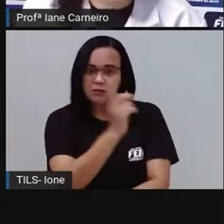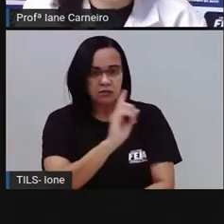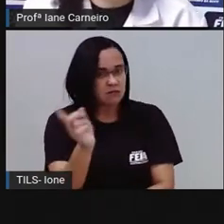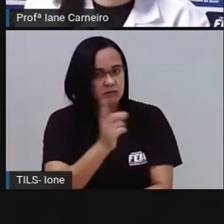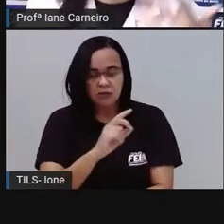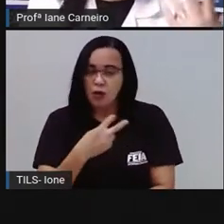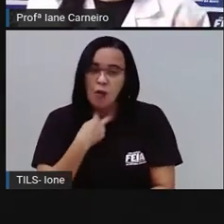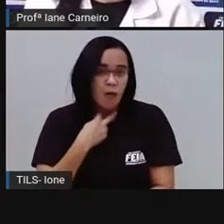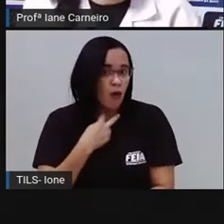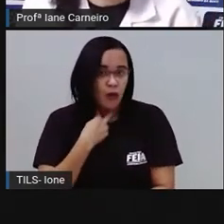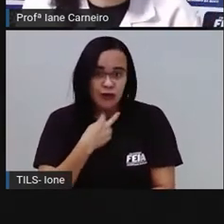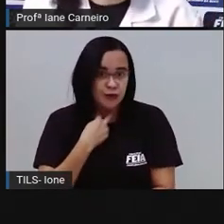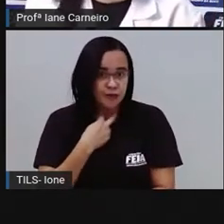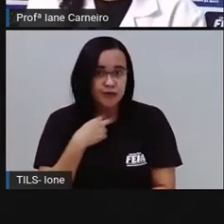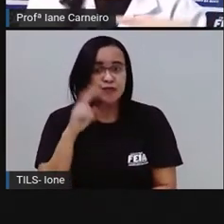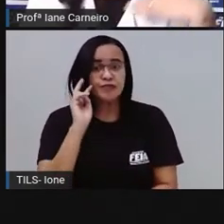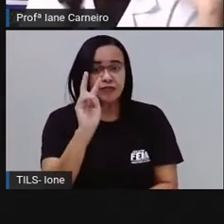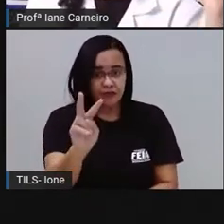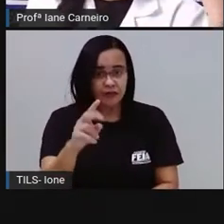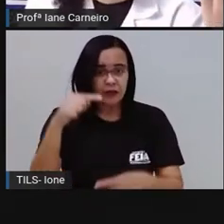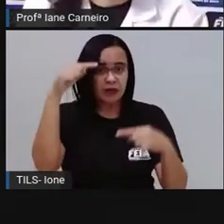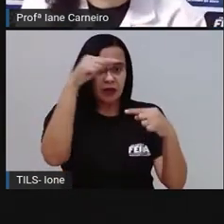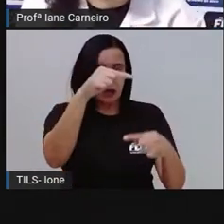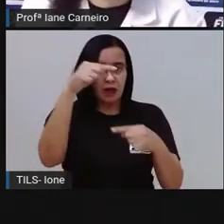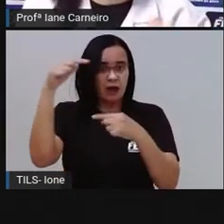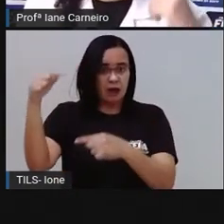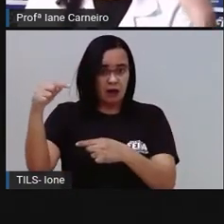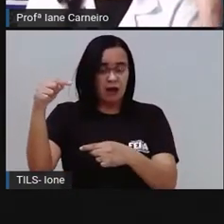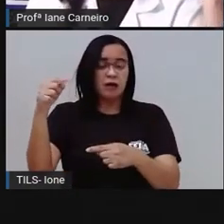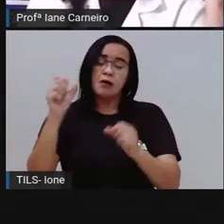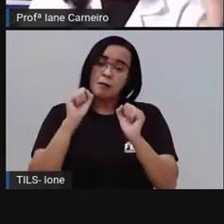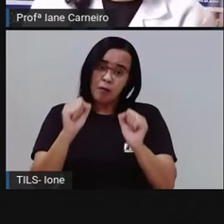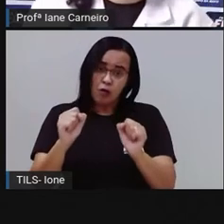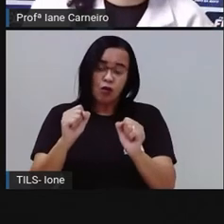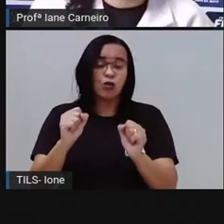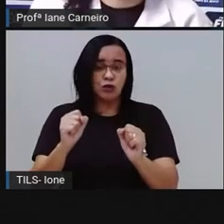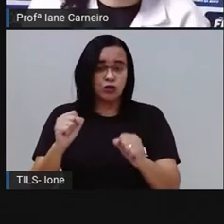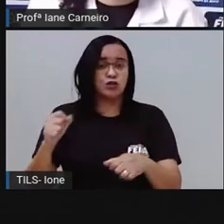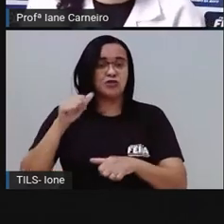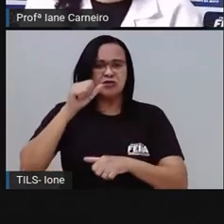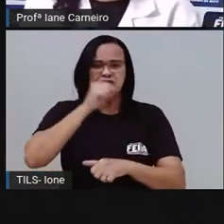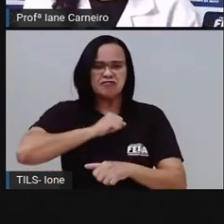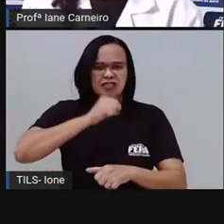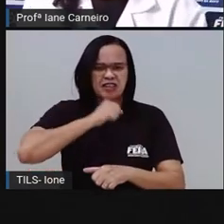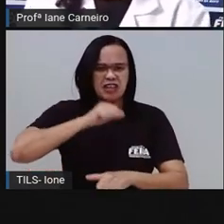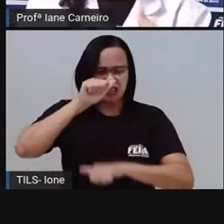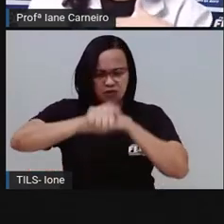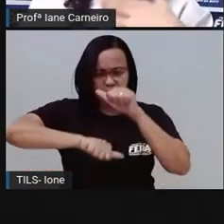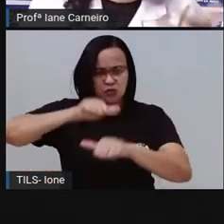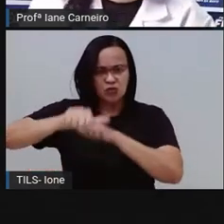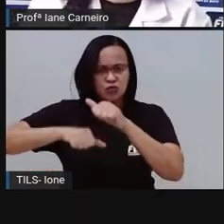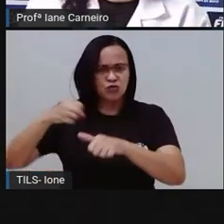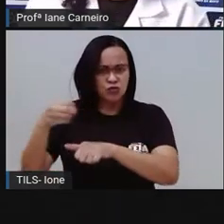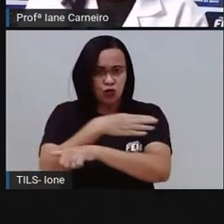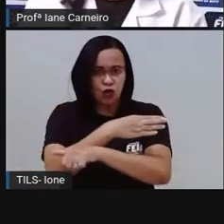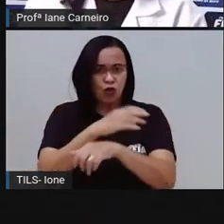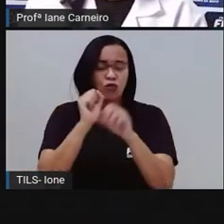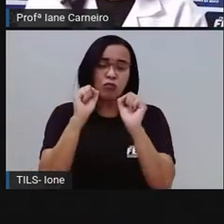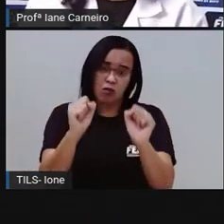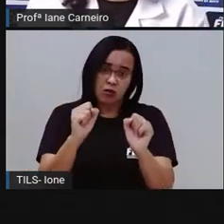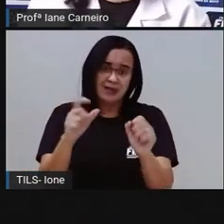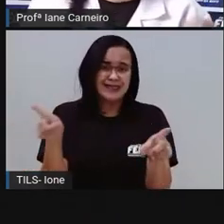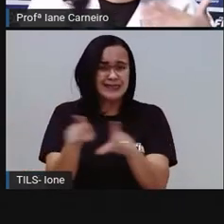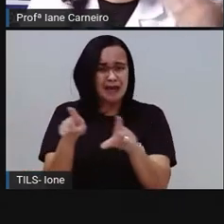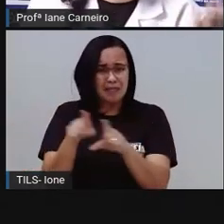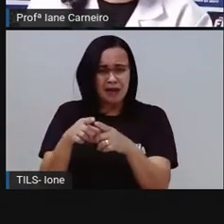garrafa aqui, ó, duas garrafas que também poderiam ser reutilizadas, reaproveitadas, né? E tem um monte de lixo aqui no